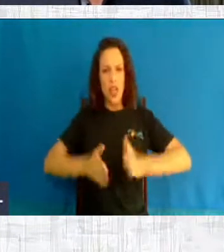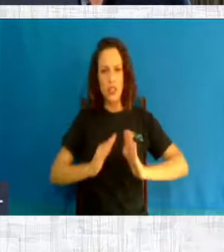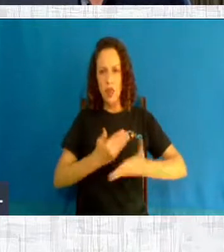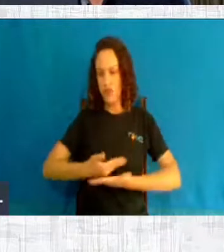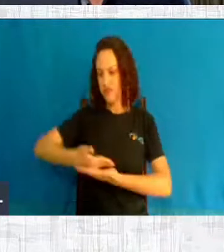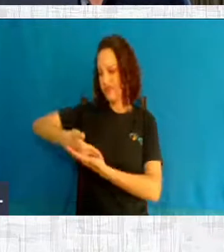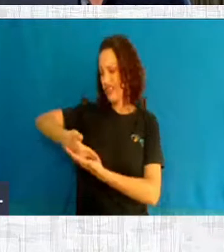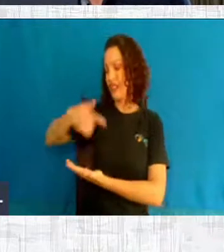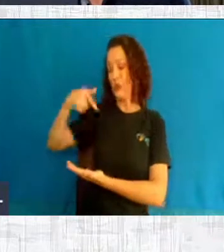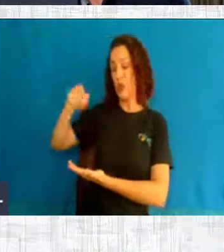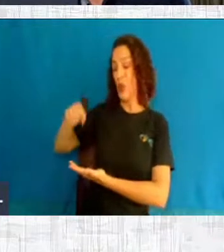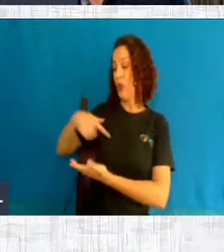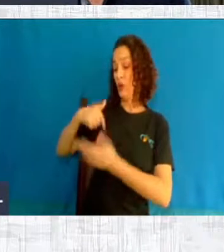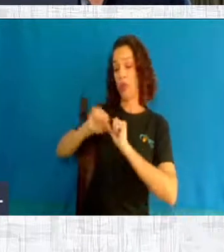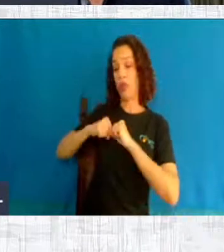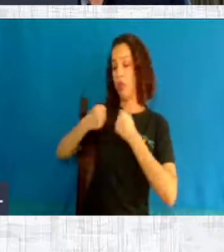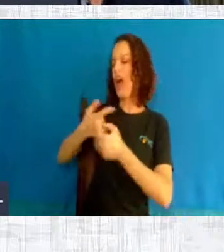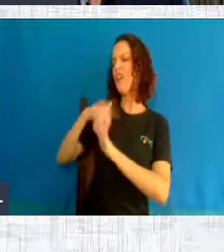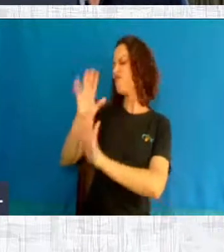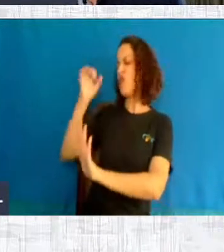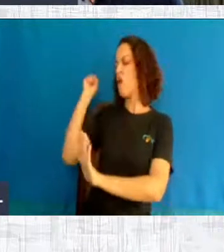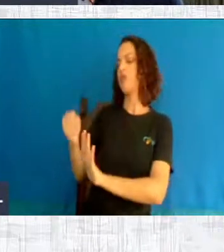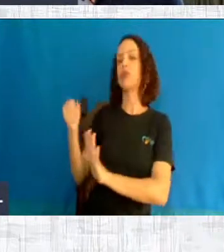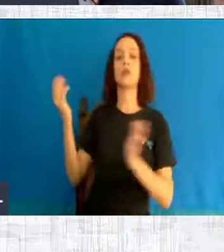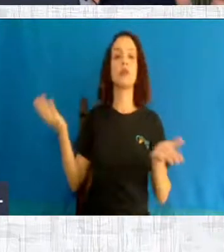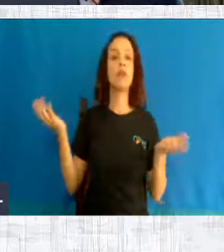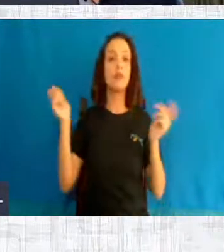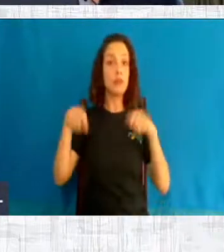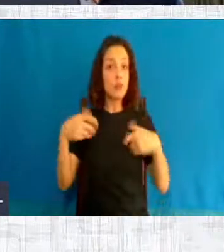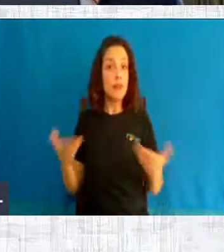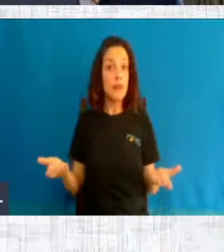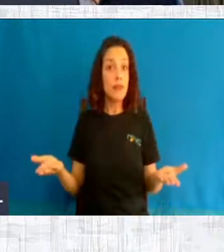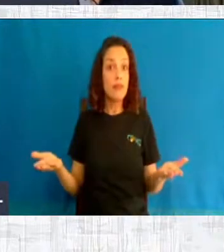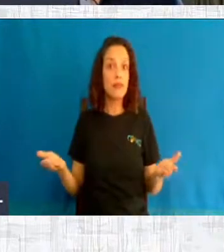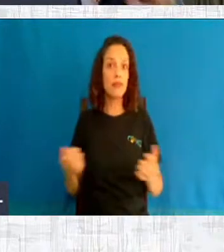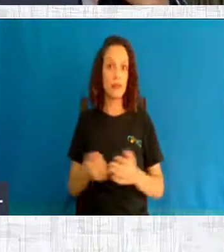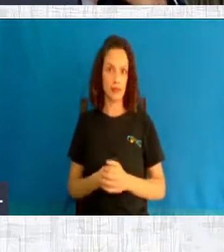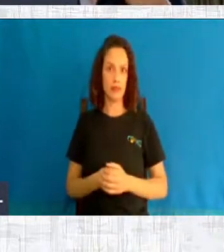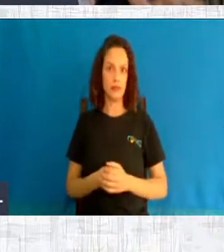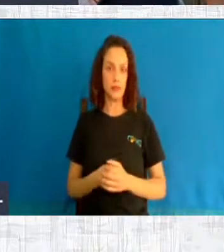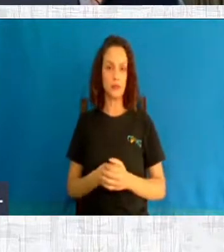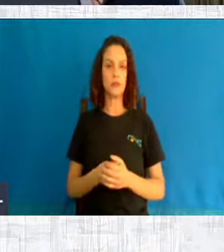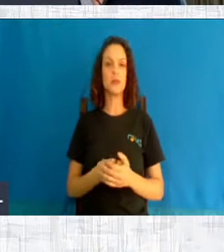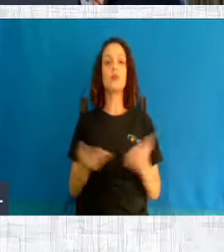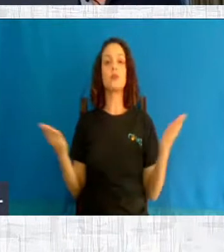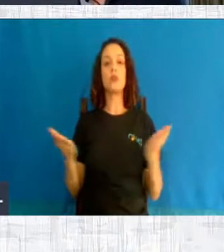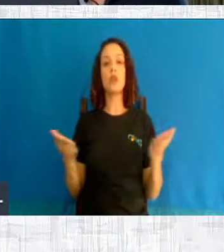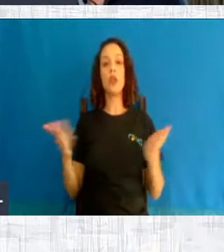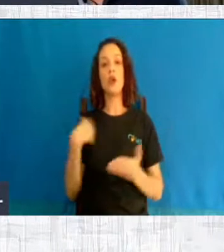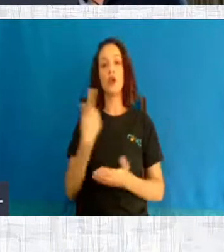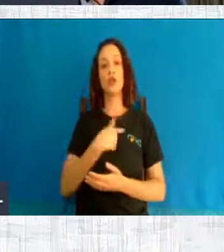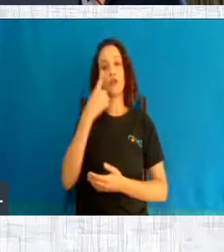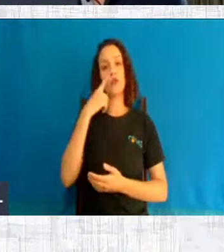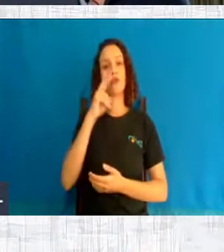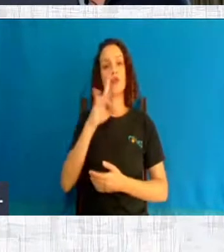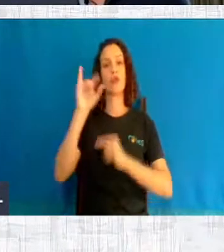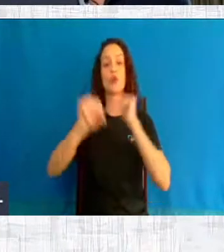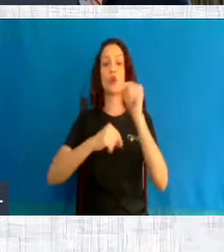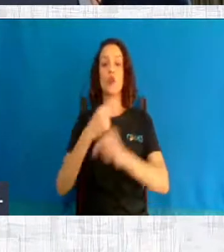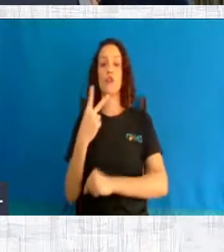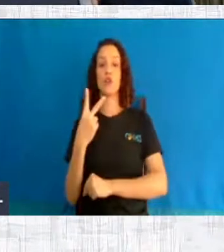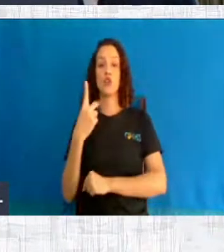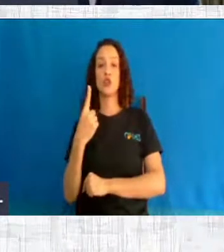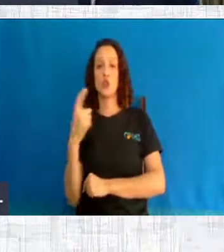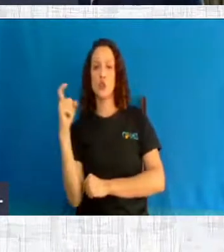Vai matar, não é? Então vamos lembrar disso. Então vamos ver aqui 21 mitos e verdades sobre a legalização do aborto. Primeiro,